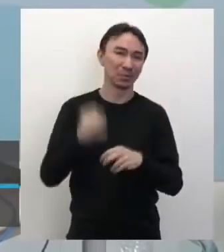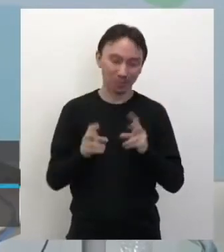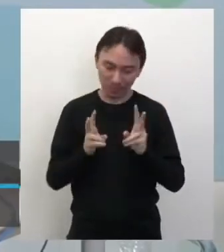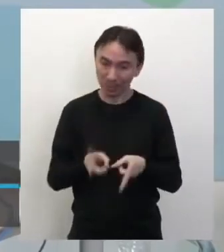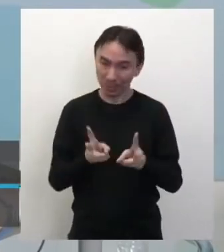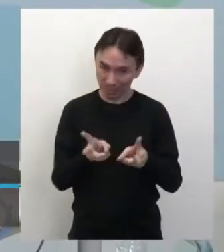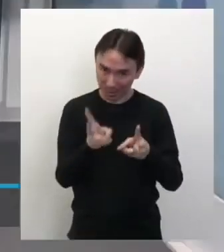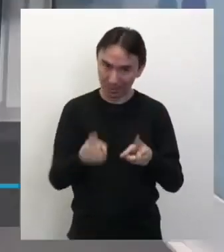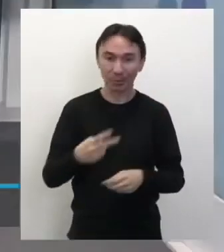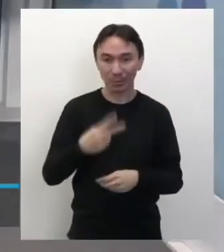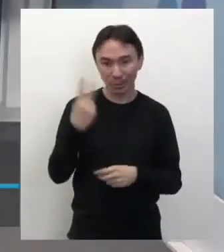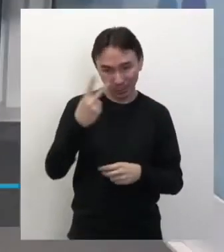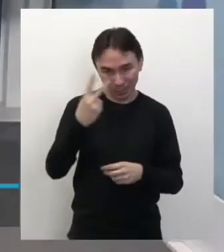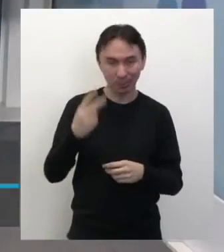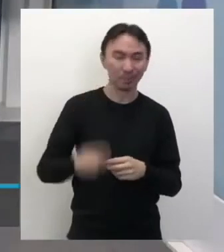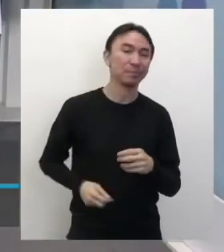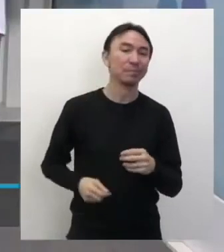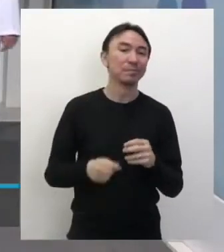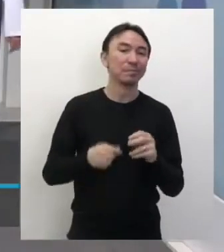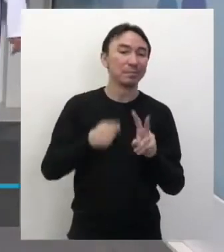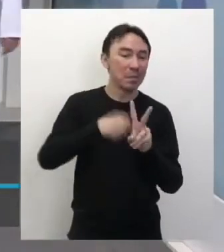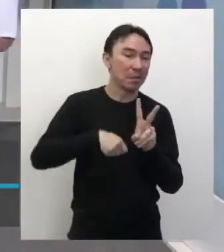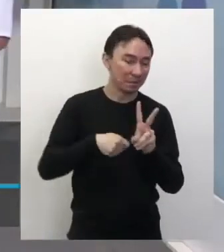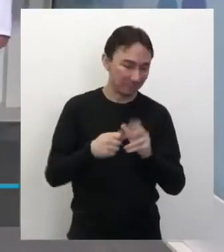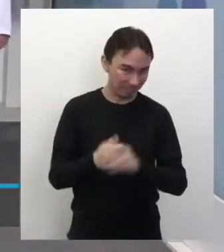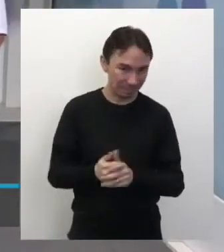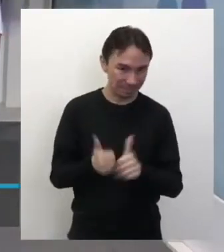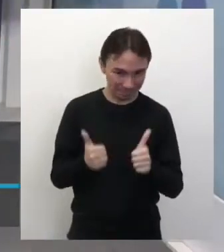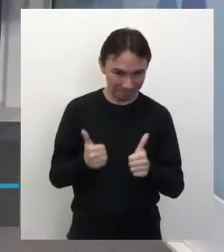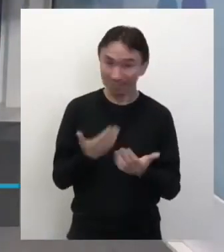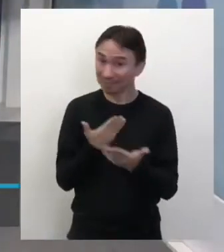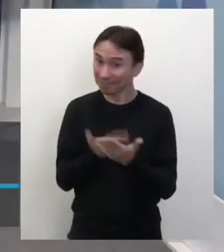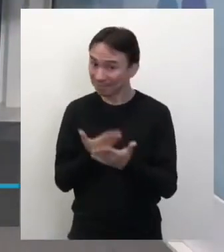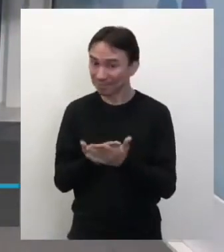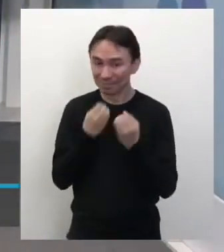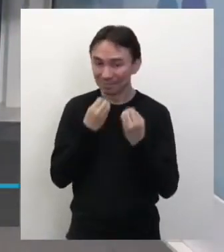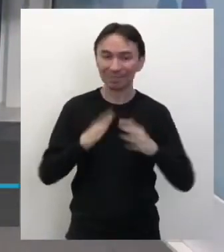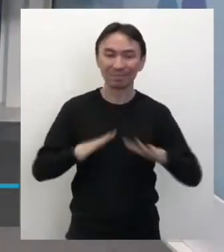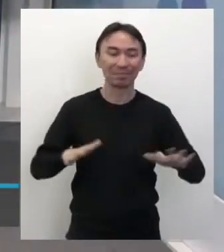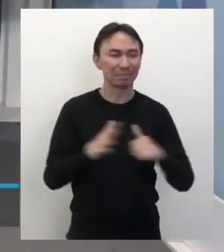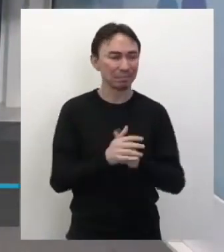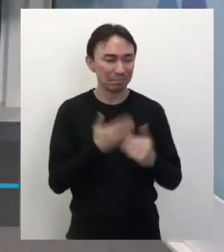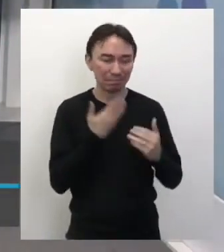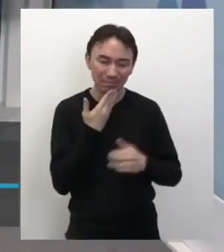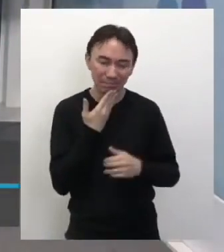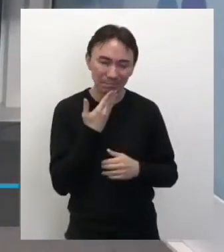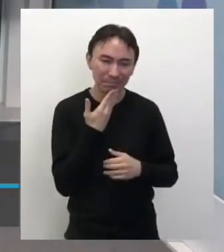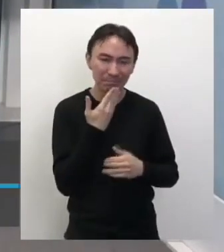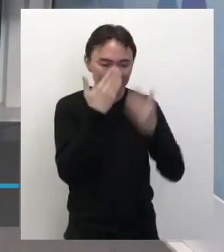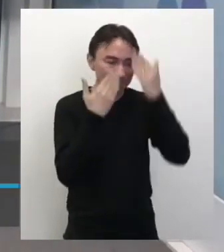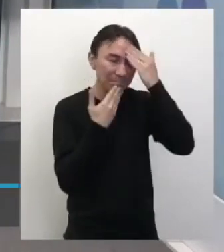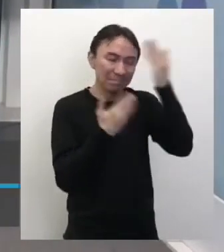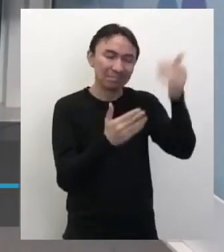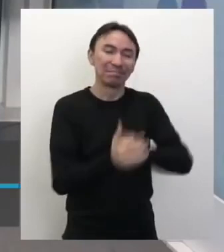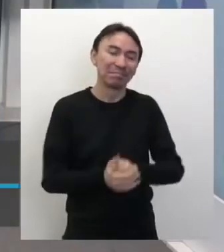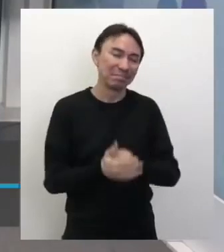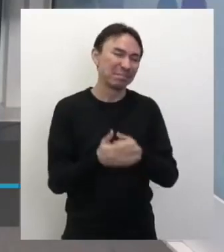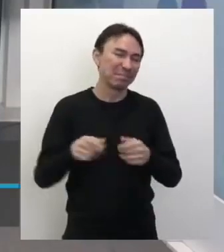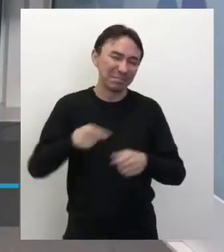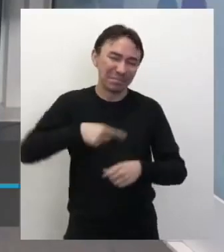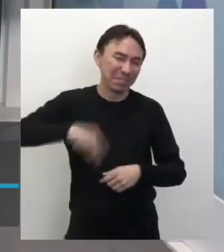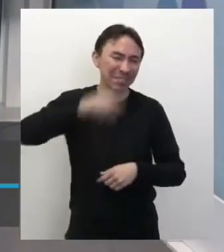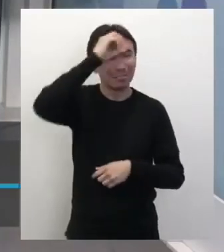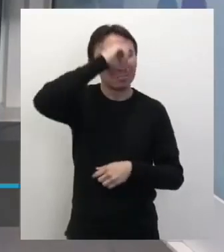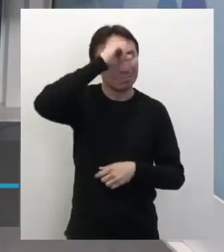a todos nós. Obrigado professor, a gente sempre aprende aqui também, né, aprende com o professor Magno, com os professores da rede,